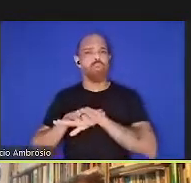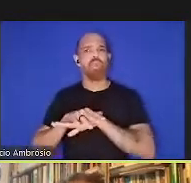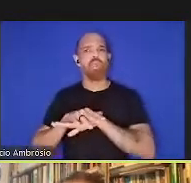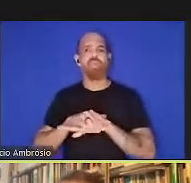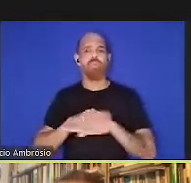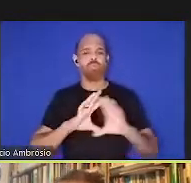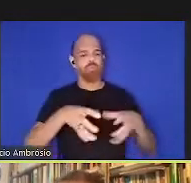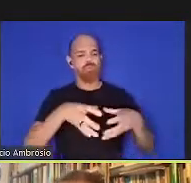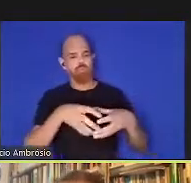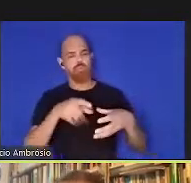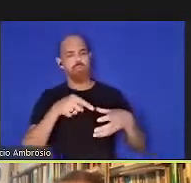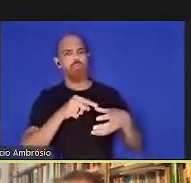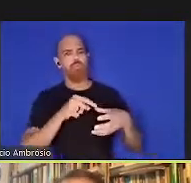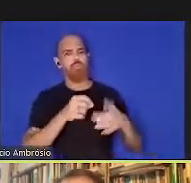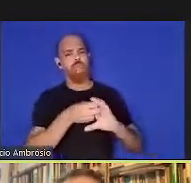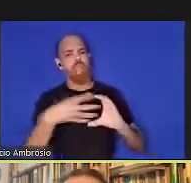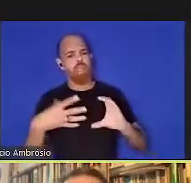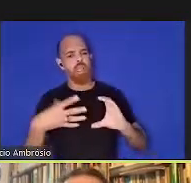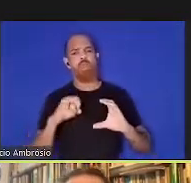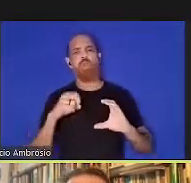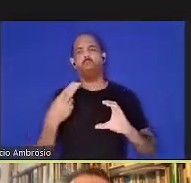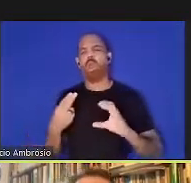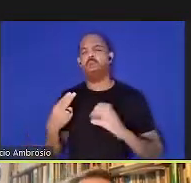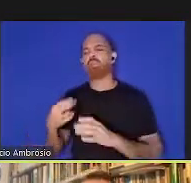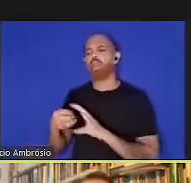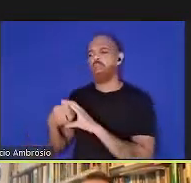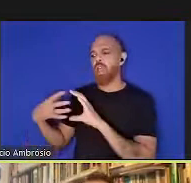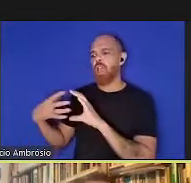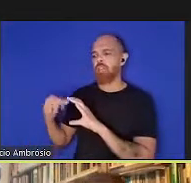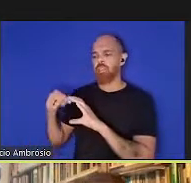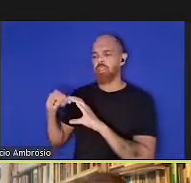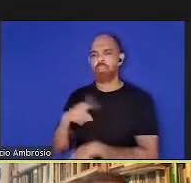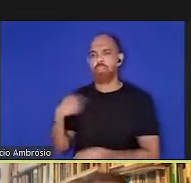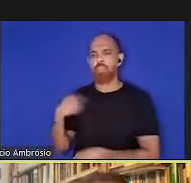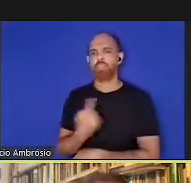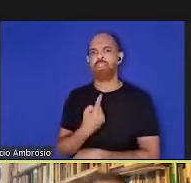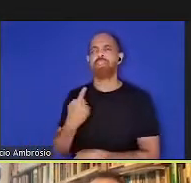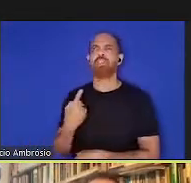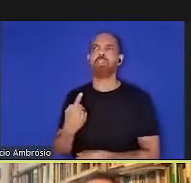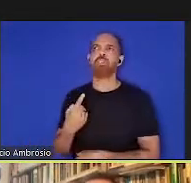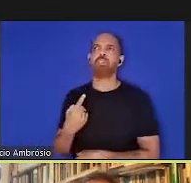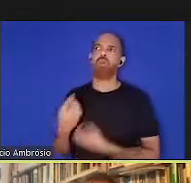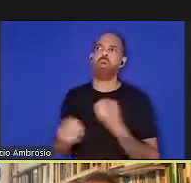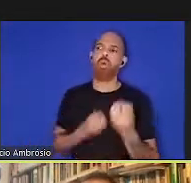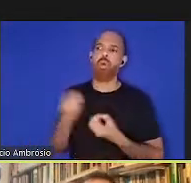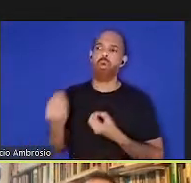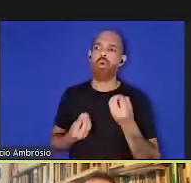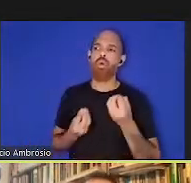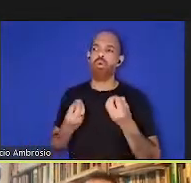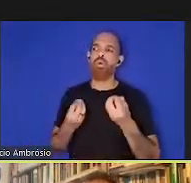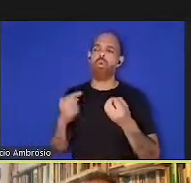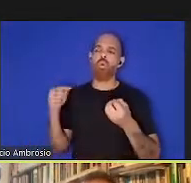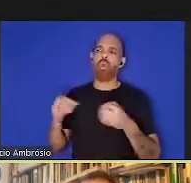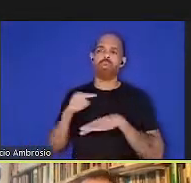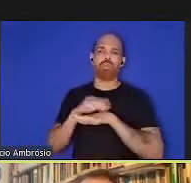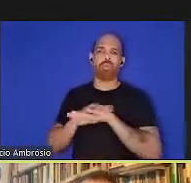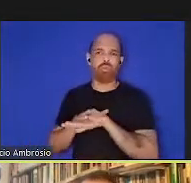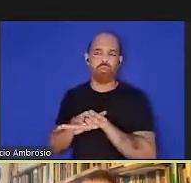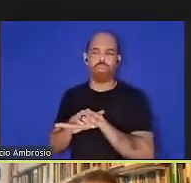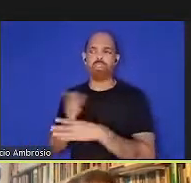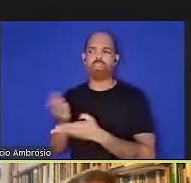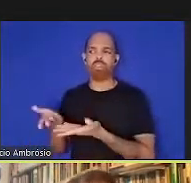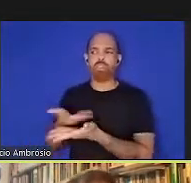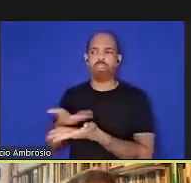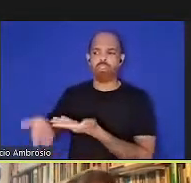determinadas maneiras? Quais são as maneiras da gente de como essas doenças interagem